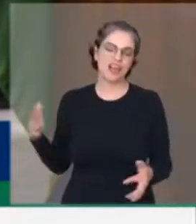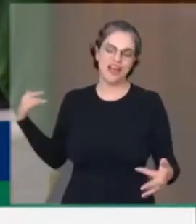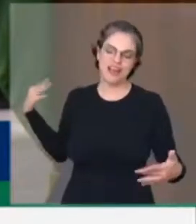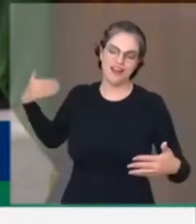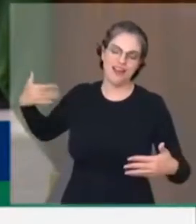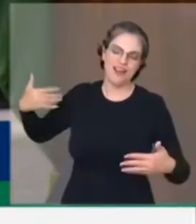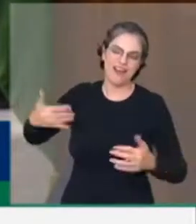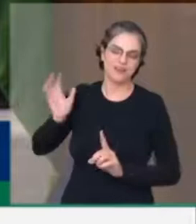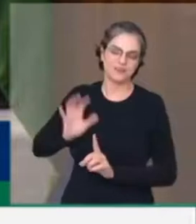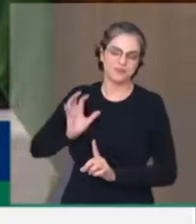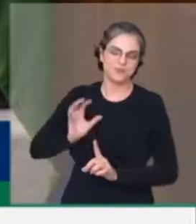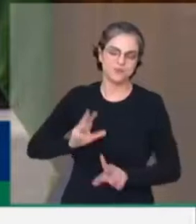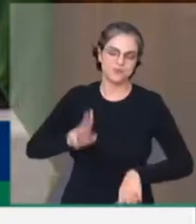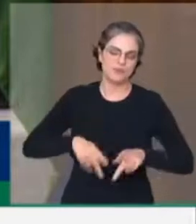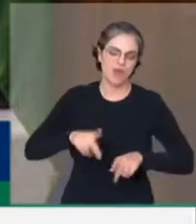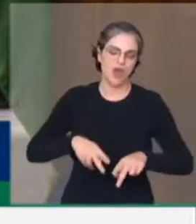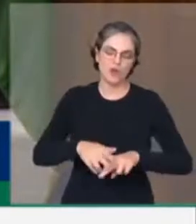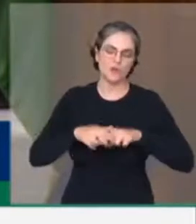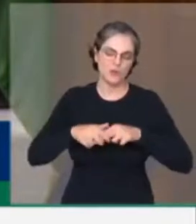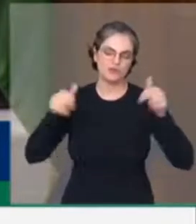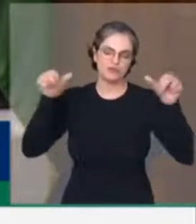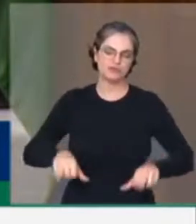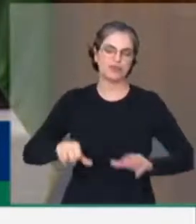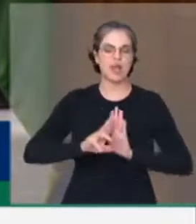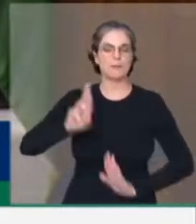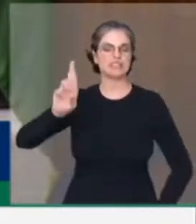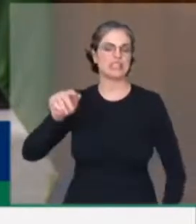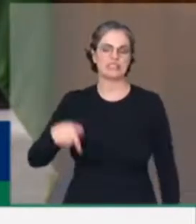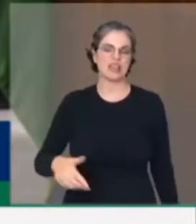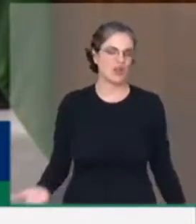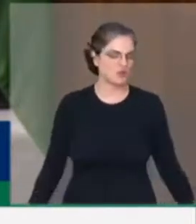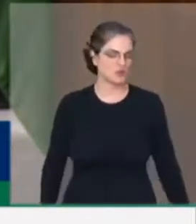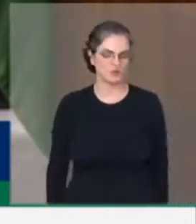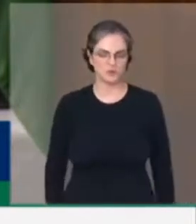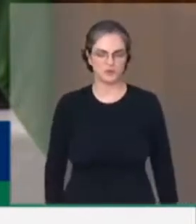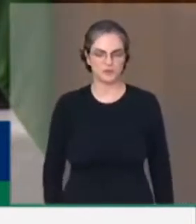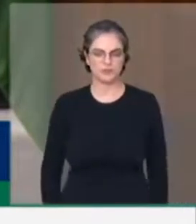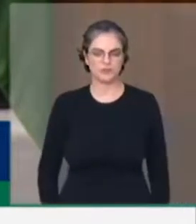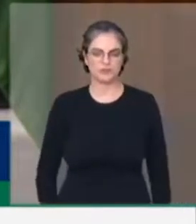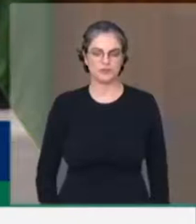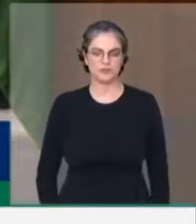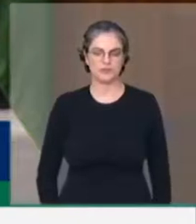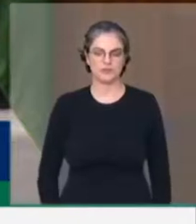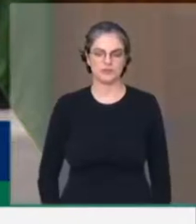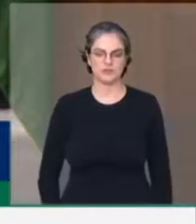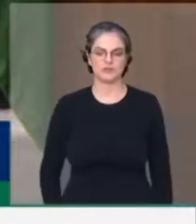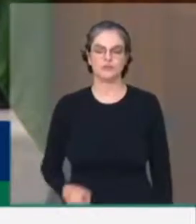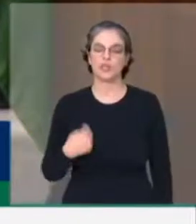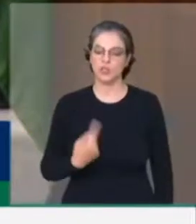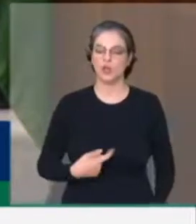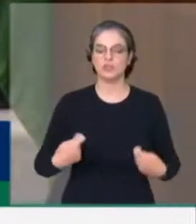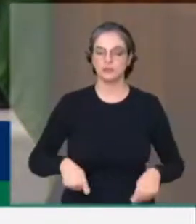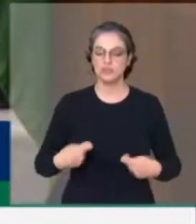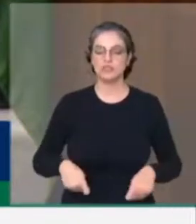crise sem precedentes na legitimidade da sua representação. Nós temos sim, senhor presidente, que fazer um